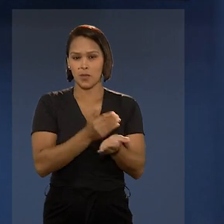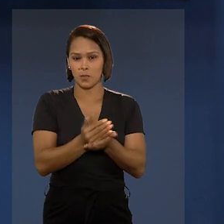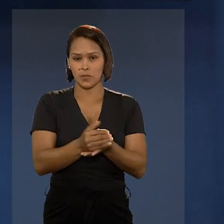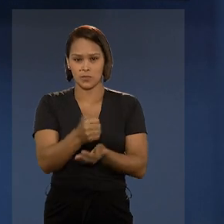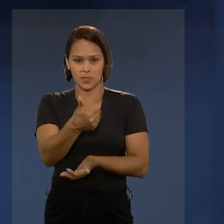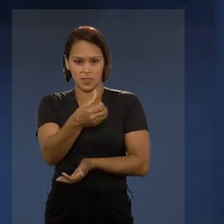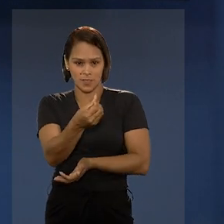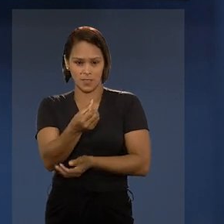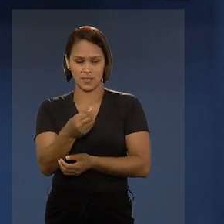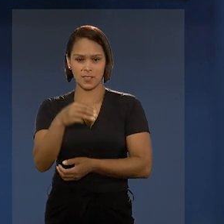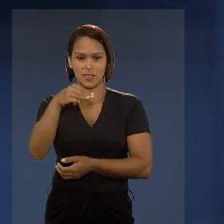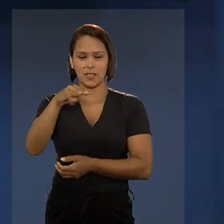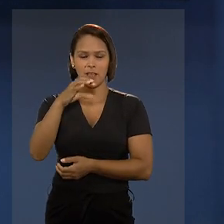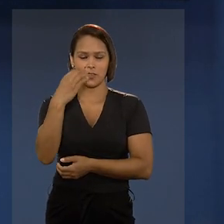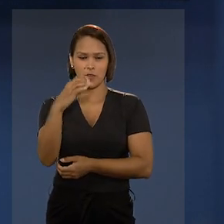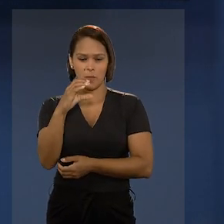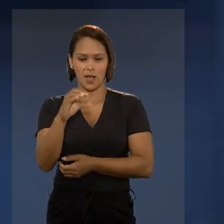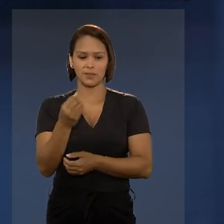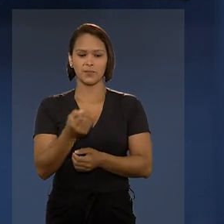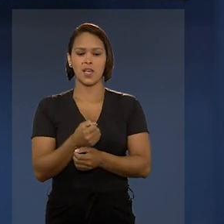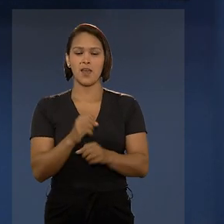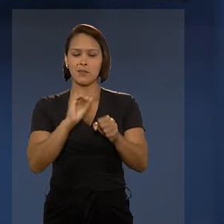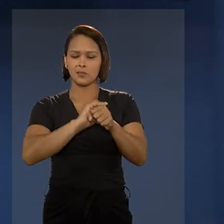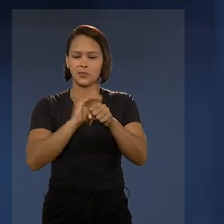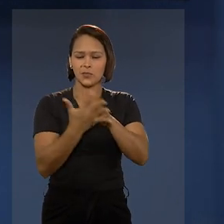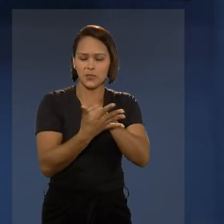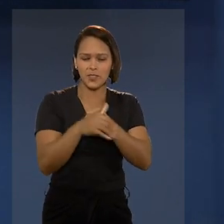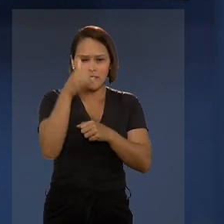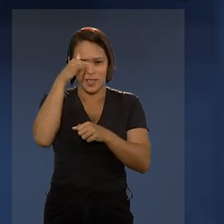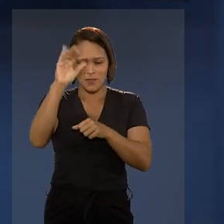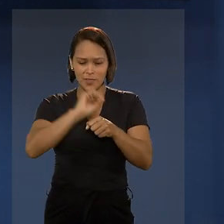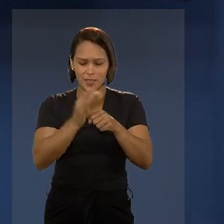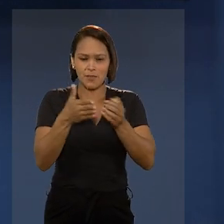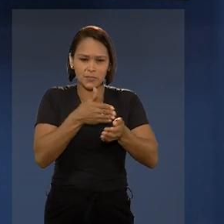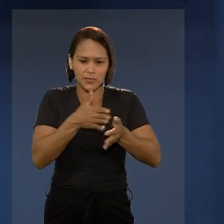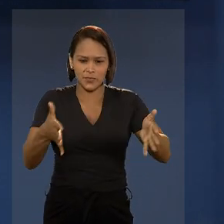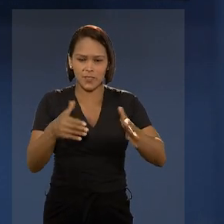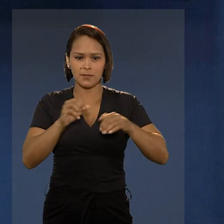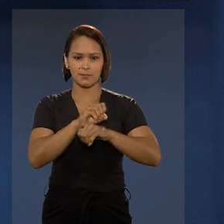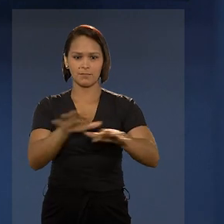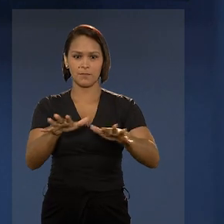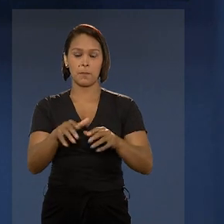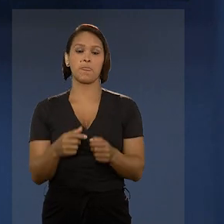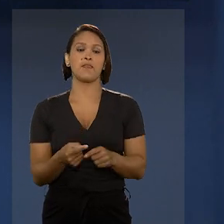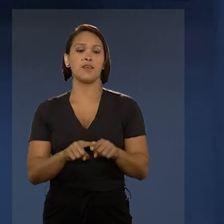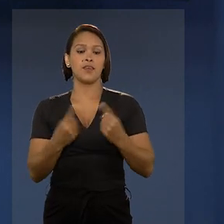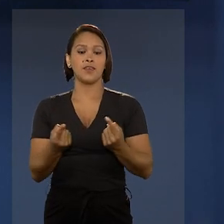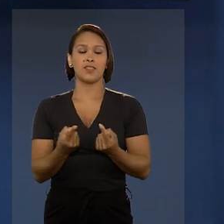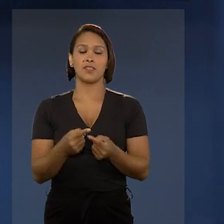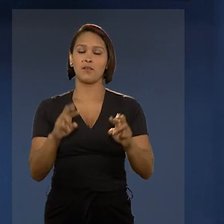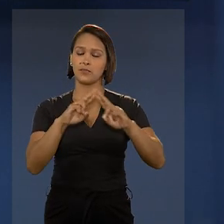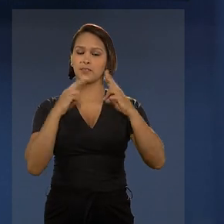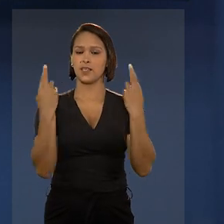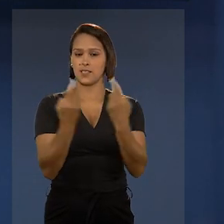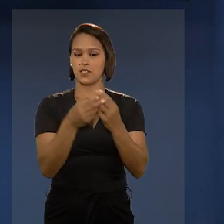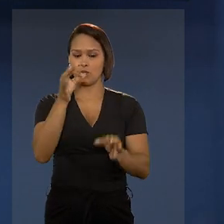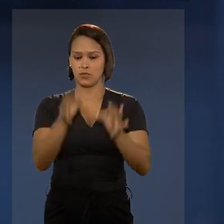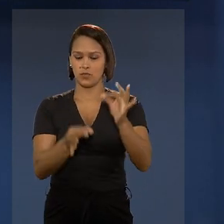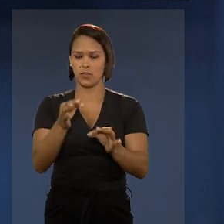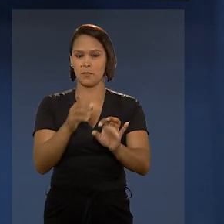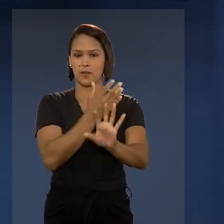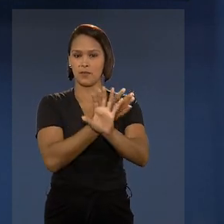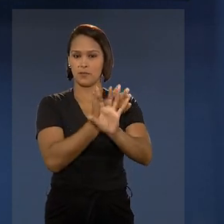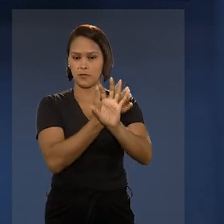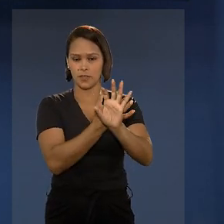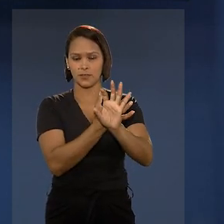no dia 16 de março como forma de evitar a disseminação do novo coronavírus. Desde então, as sessões de julgamento